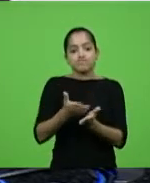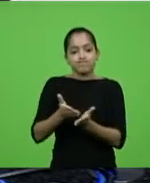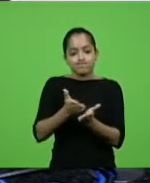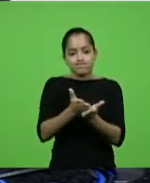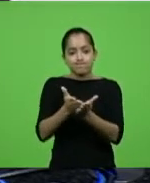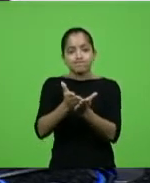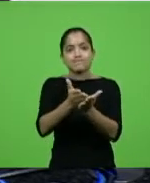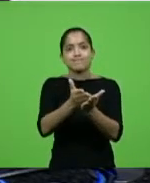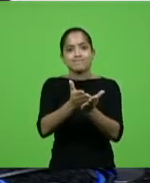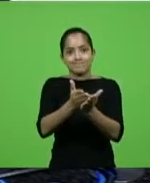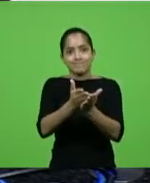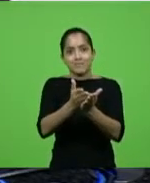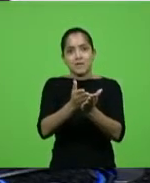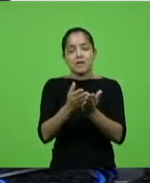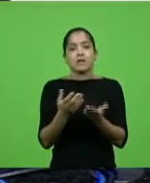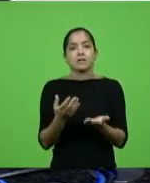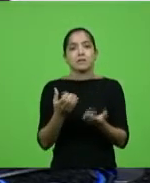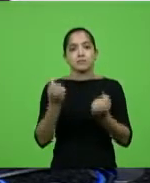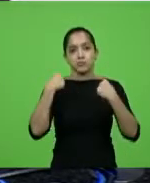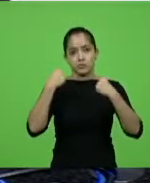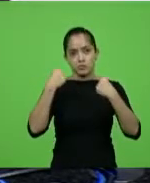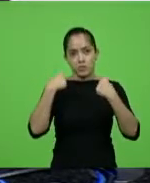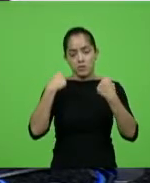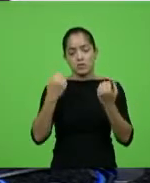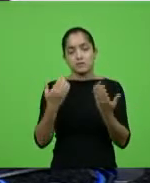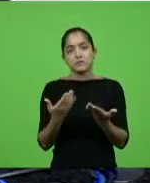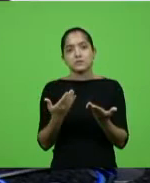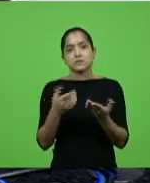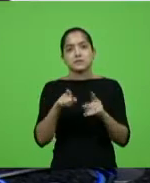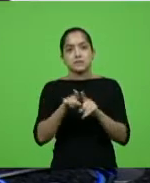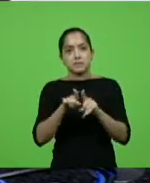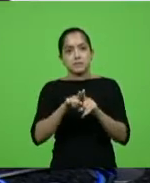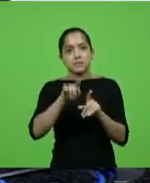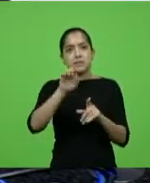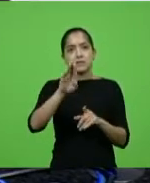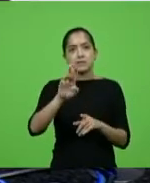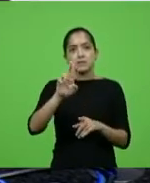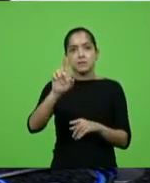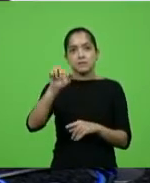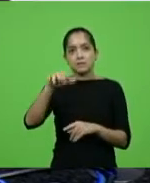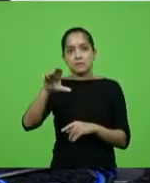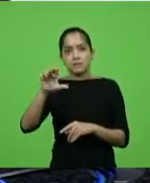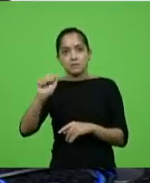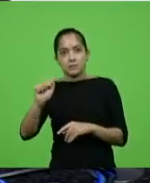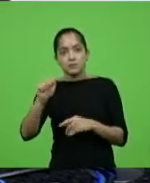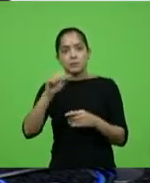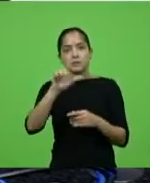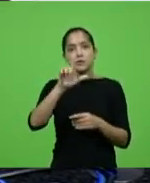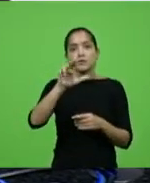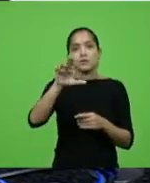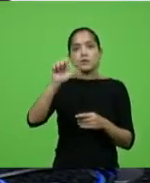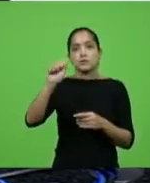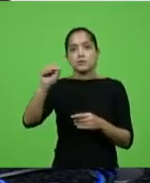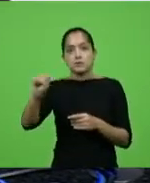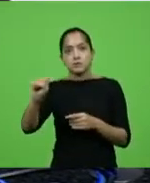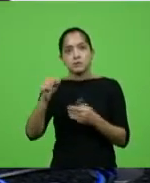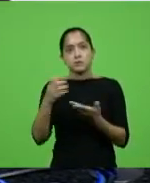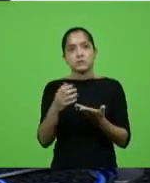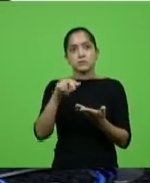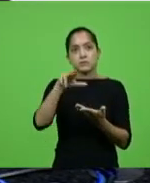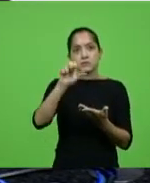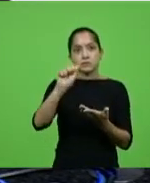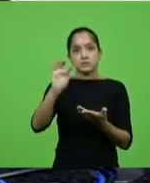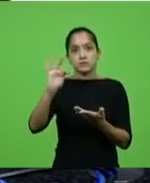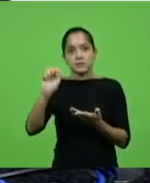fazer o rafting. Temos também a Bruna, o Lucas, o nosso Luquinha, e o Nata, o